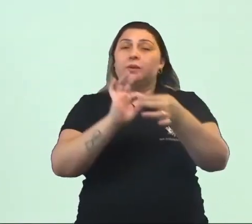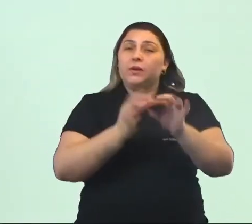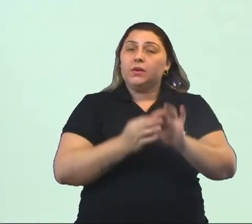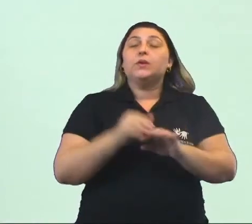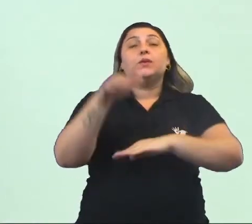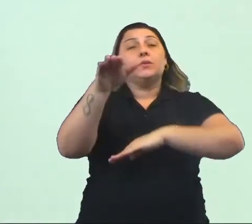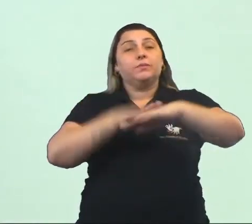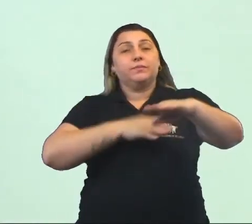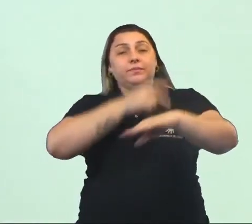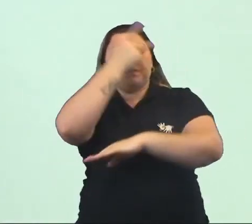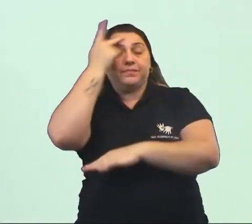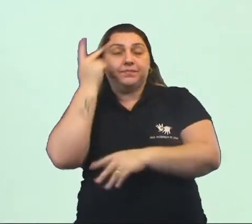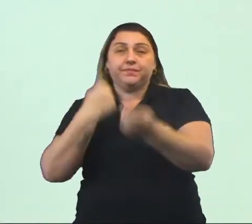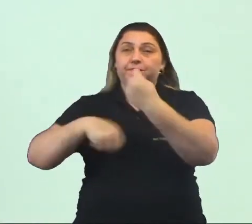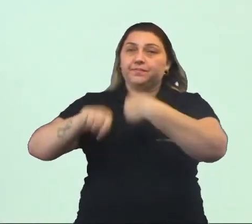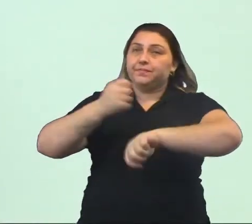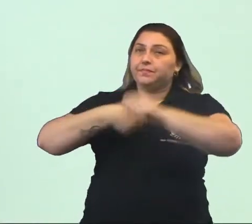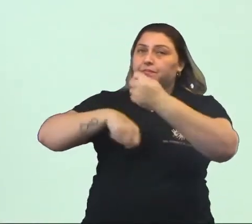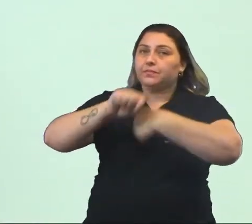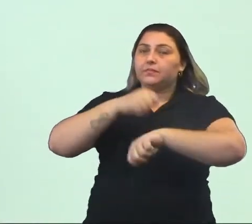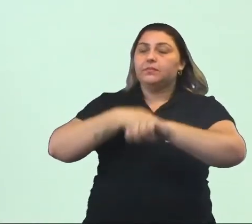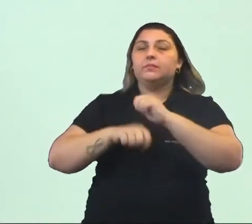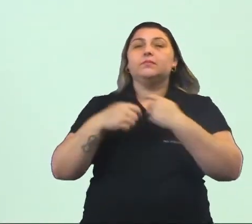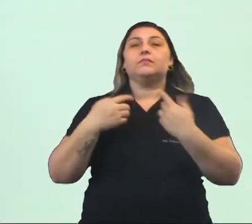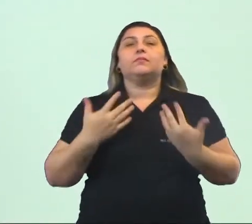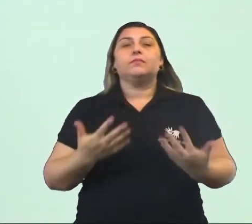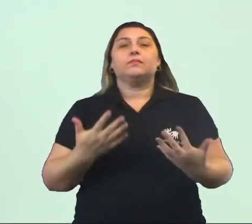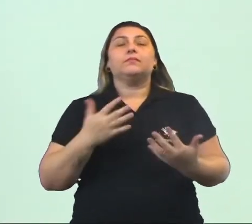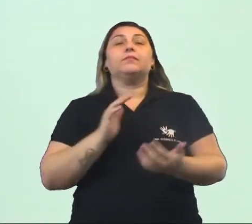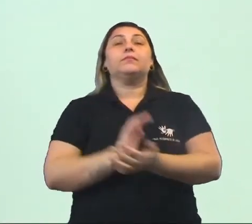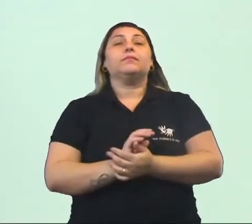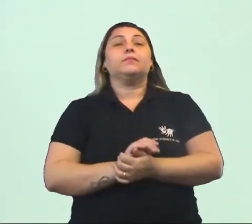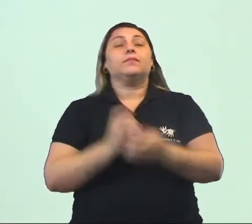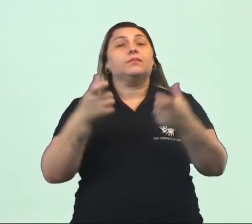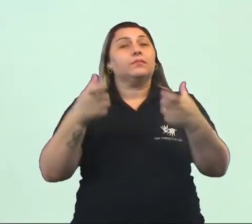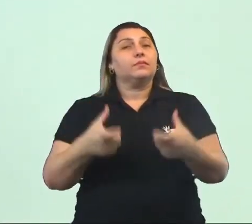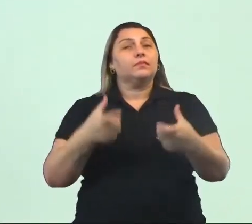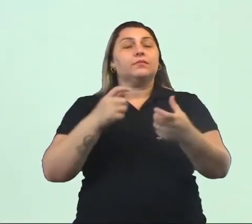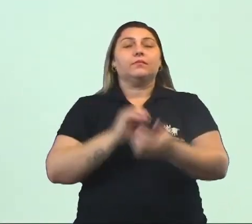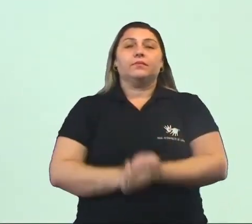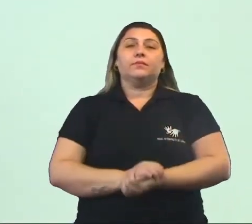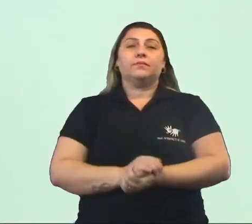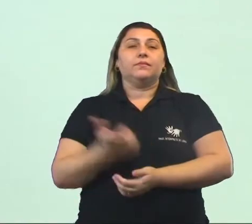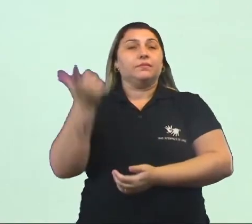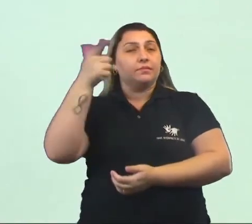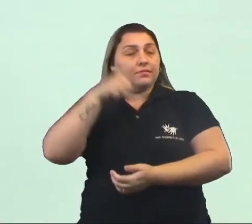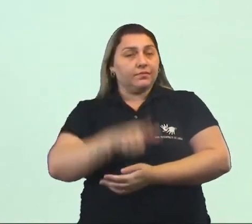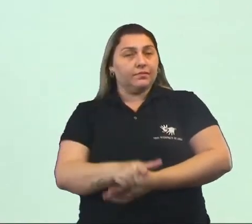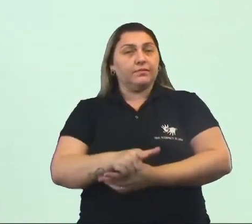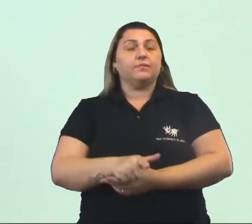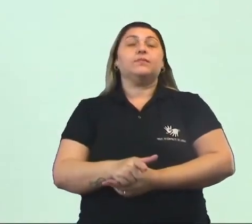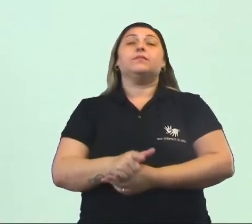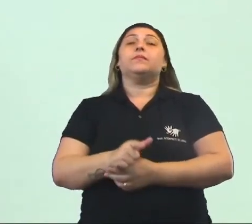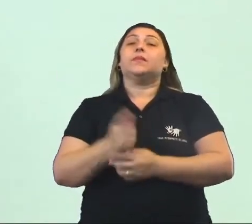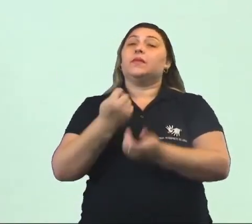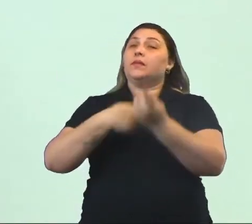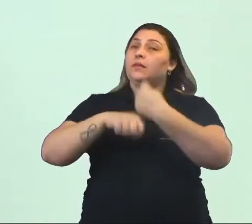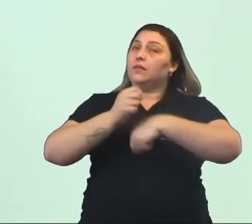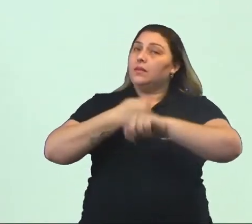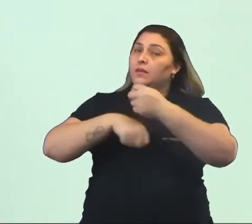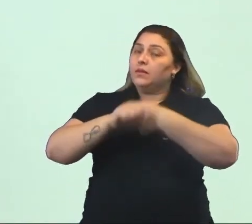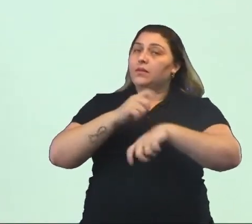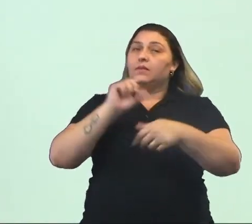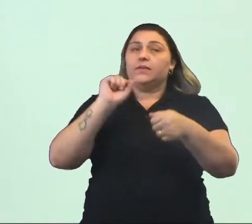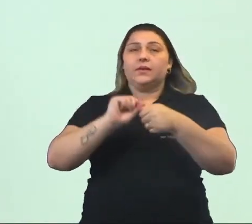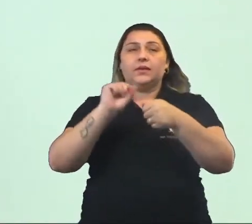pessoas, um ciclo econômico que atraiu pessoas para essa localidade. Então, repito, as atividades econômicas